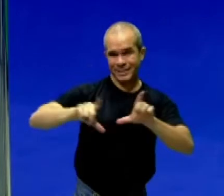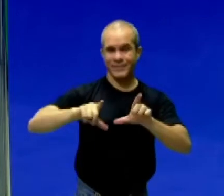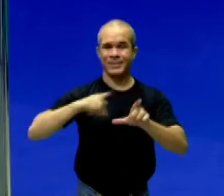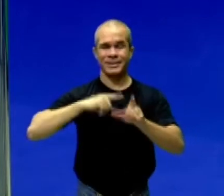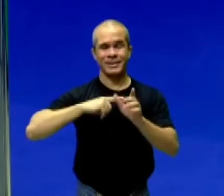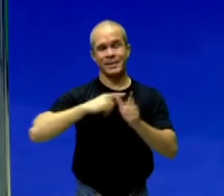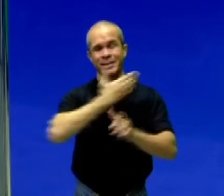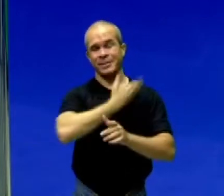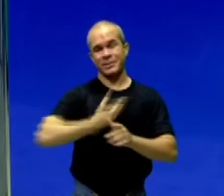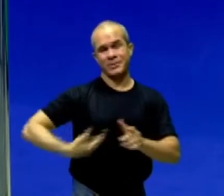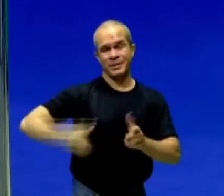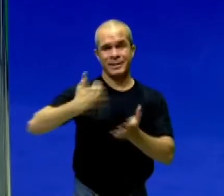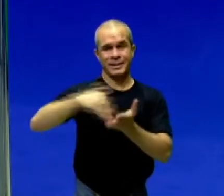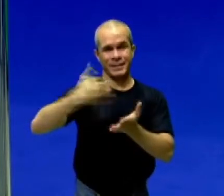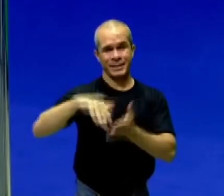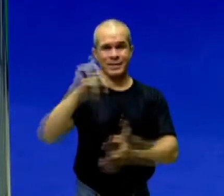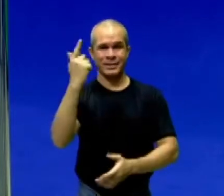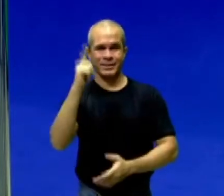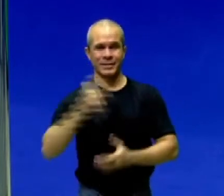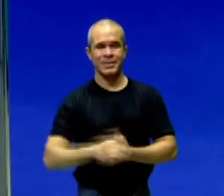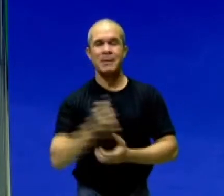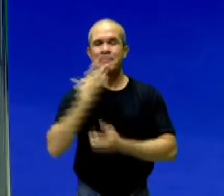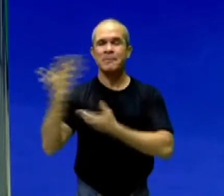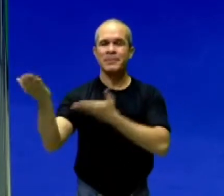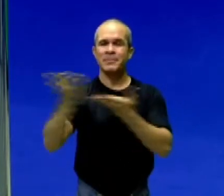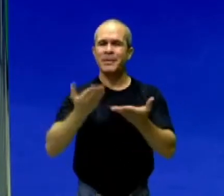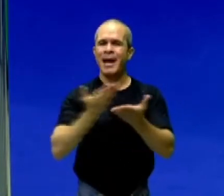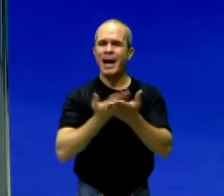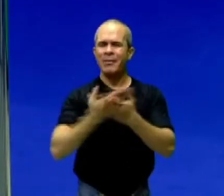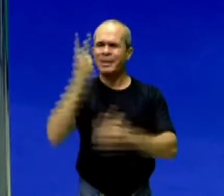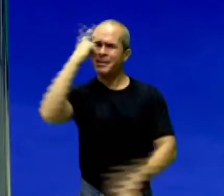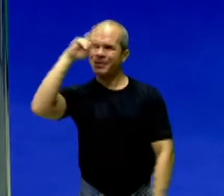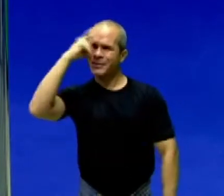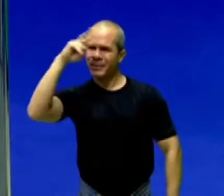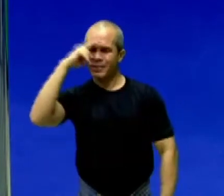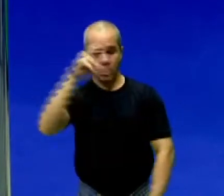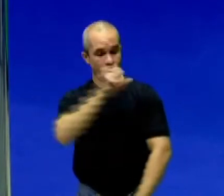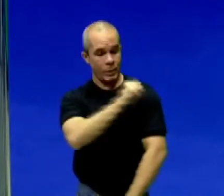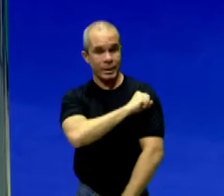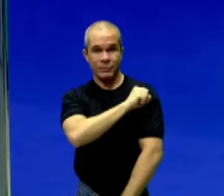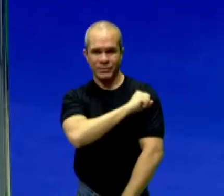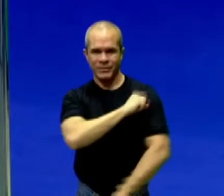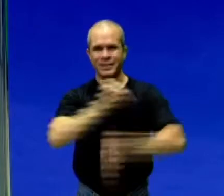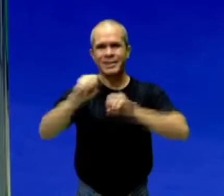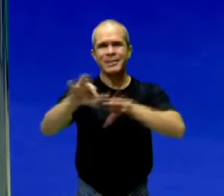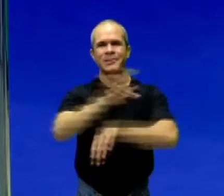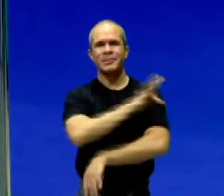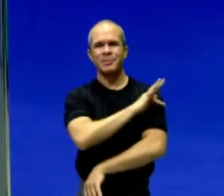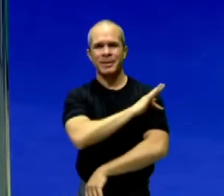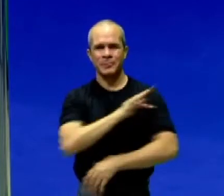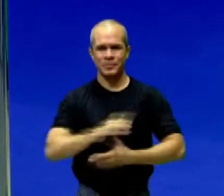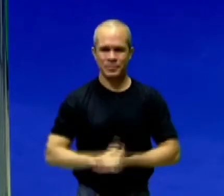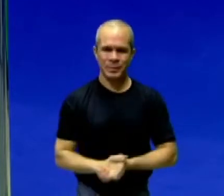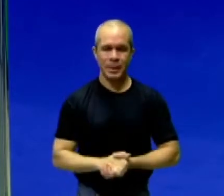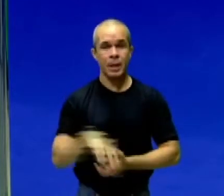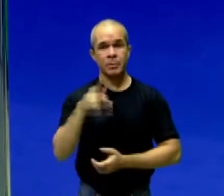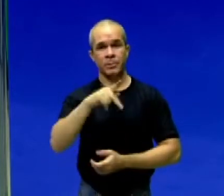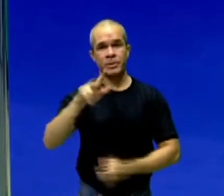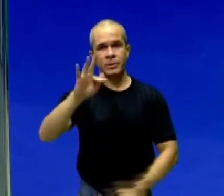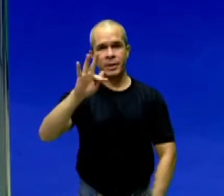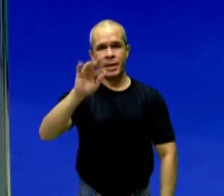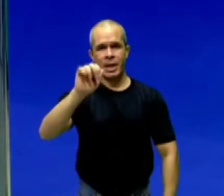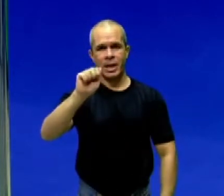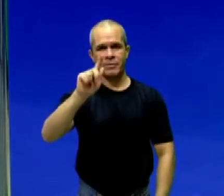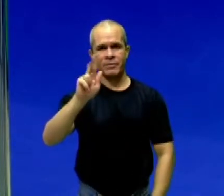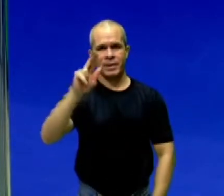Educação de Goiás. Sejam bem-vindos à aula de história para o oitavo ano do ensino fundamental. Eu sou o professor